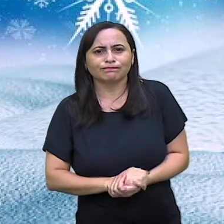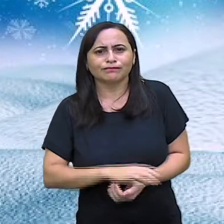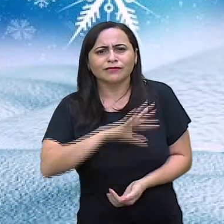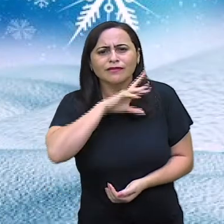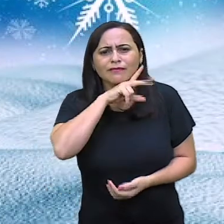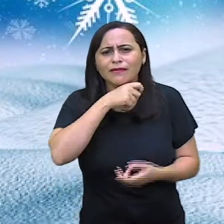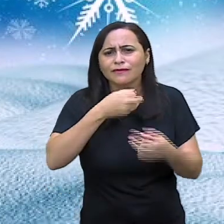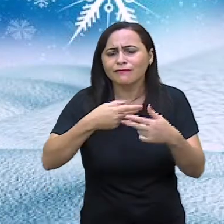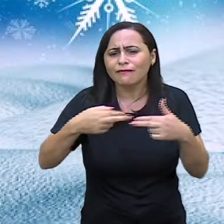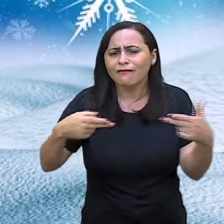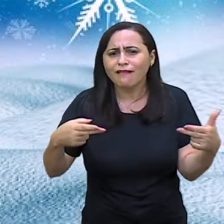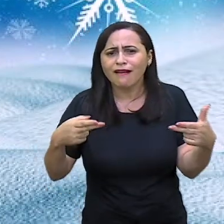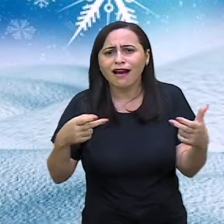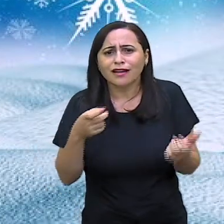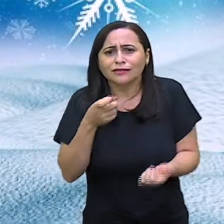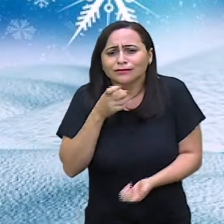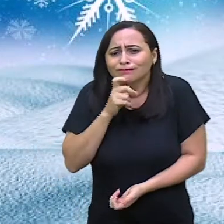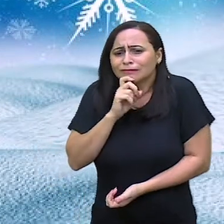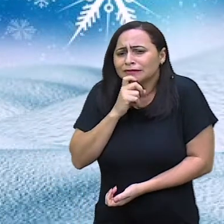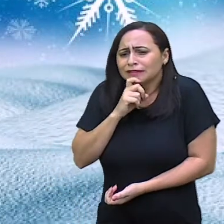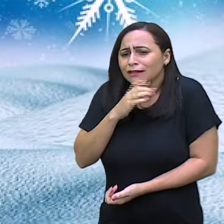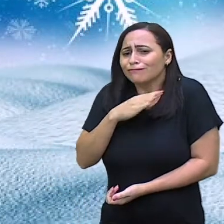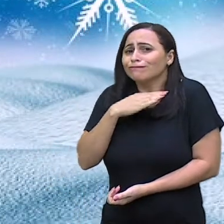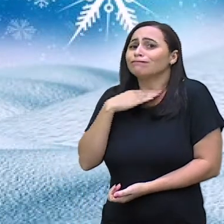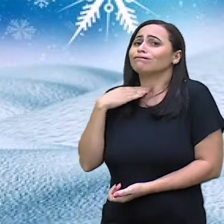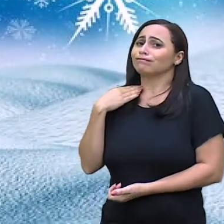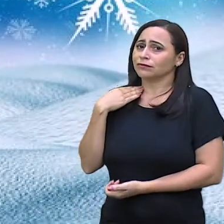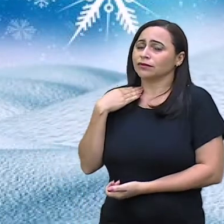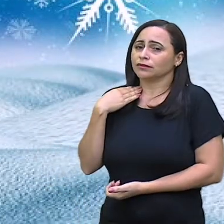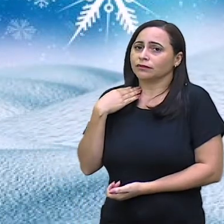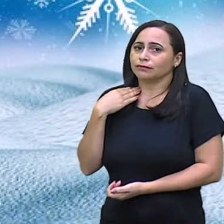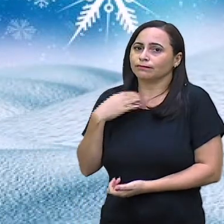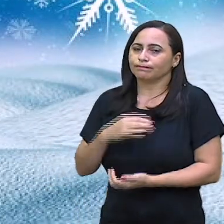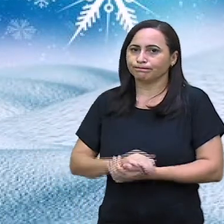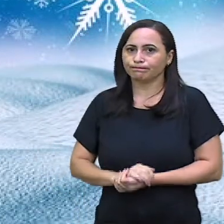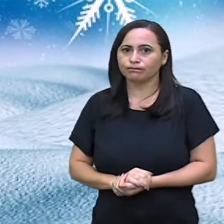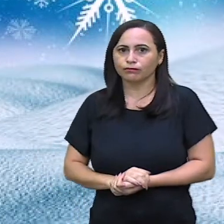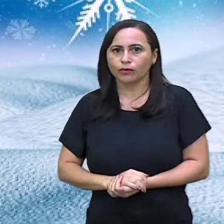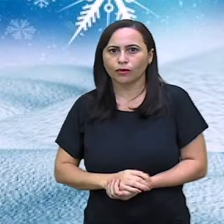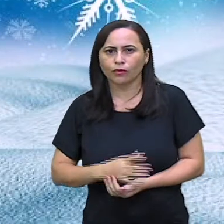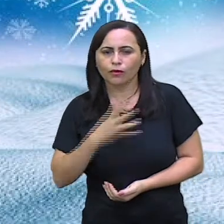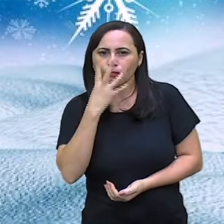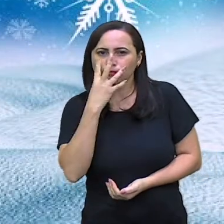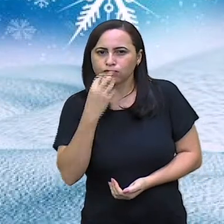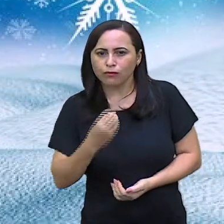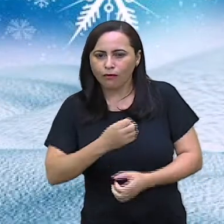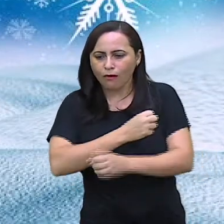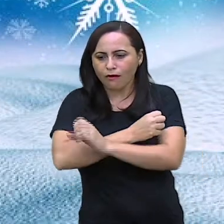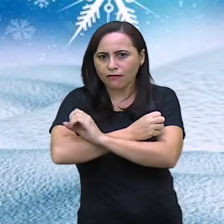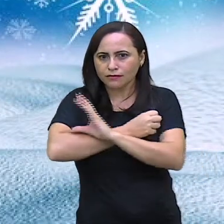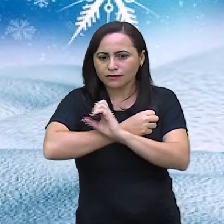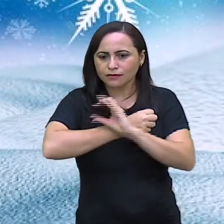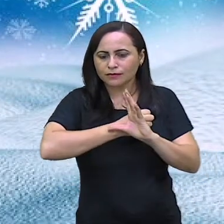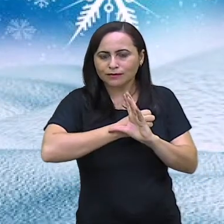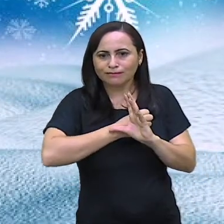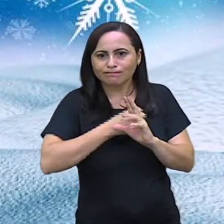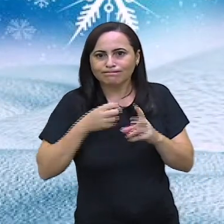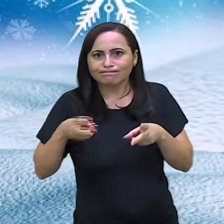morriam por causa do frio. Os porcos espinhos, percebendo a situação,